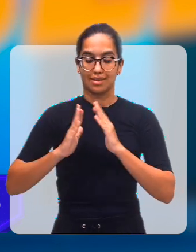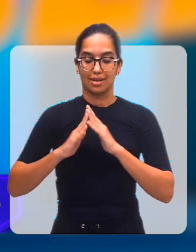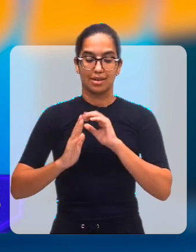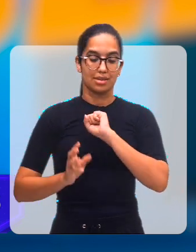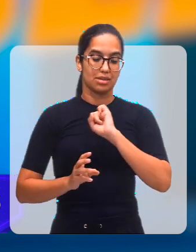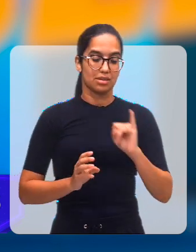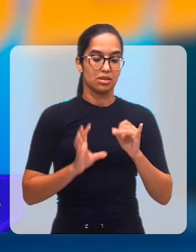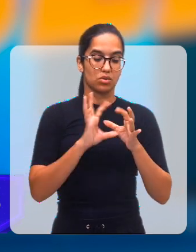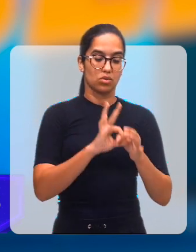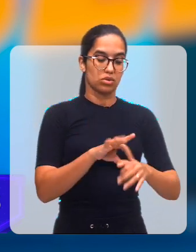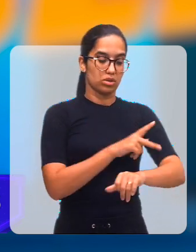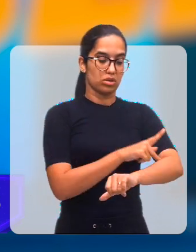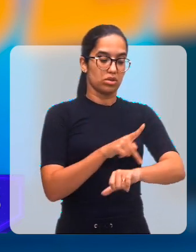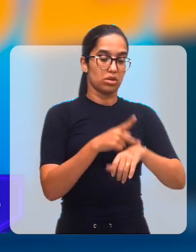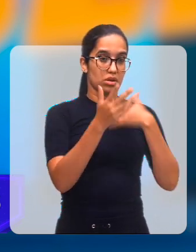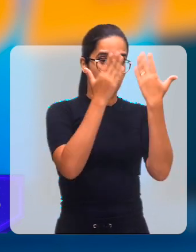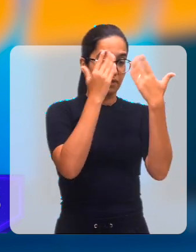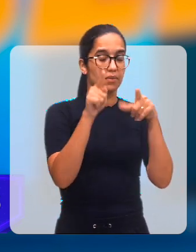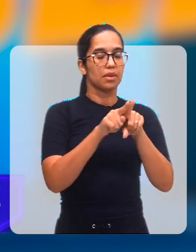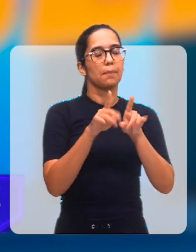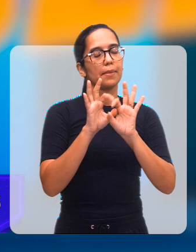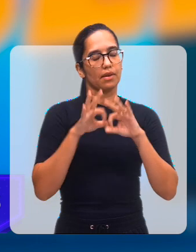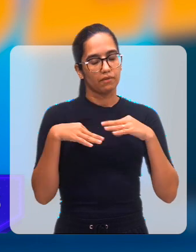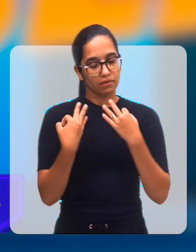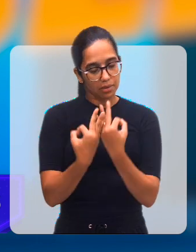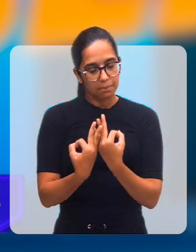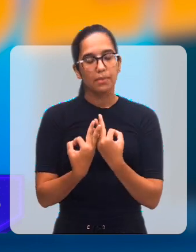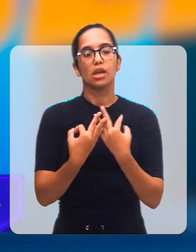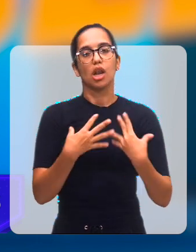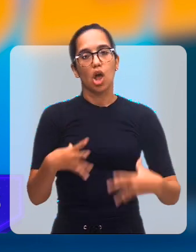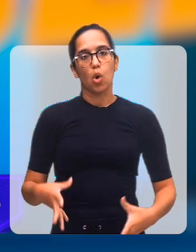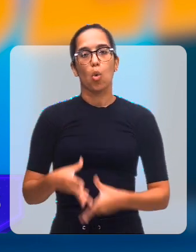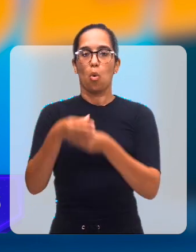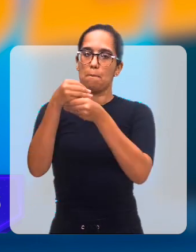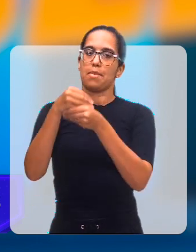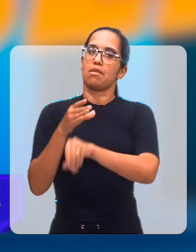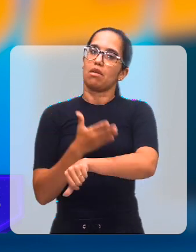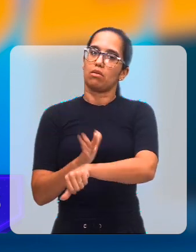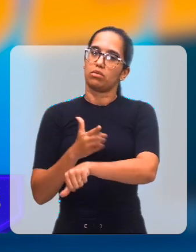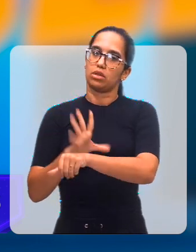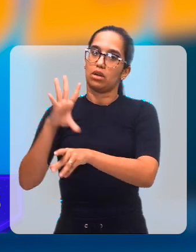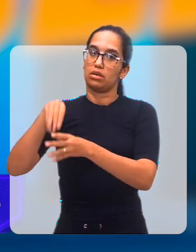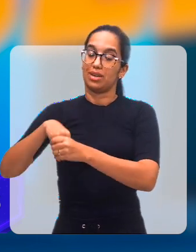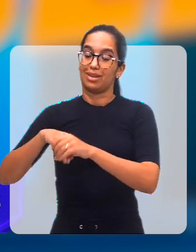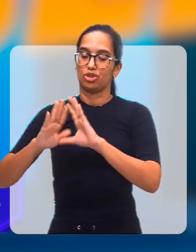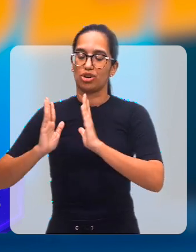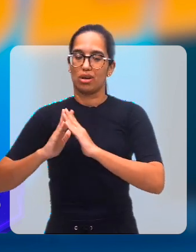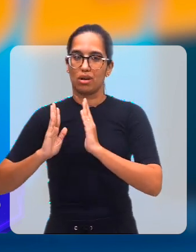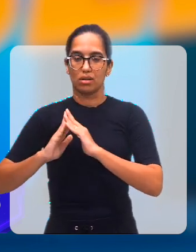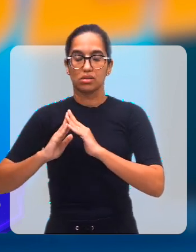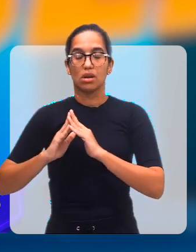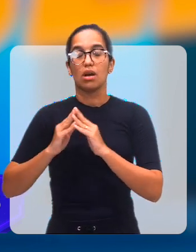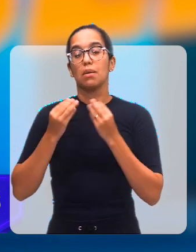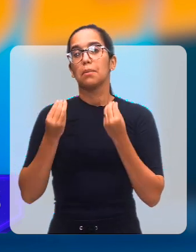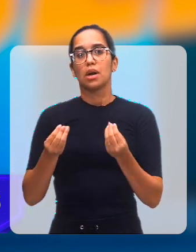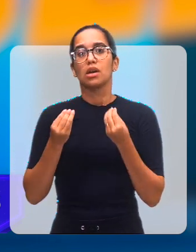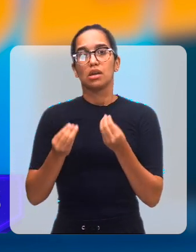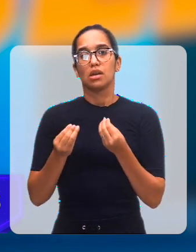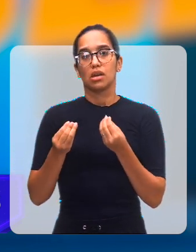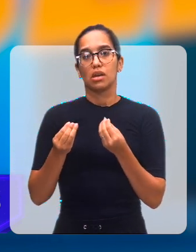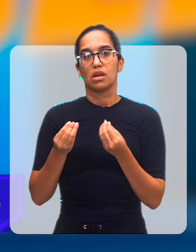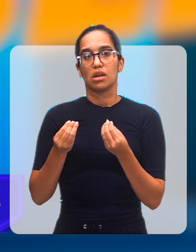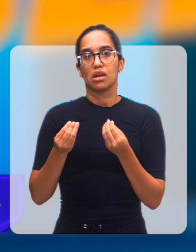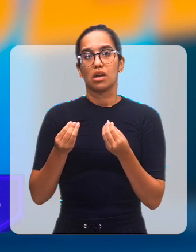feitos em casa. Se for na área psicopedagógica, também a família complementar esse treino no nível familiar,